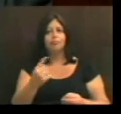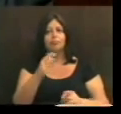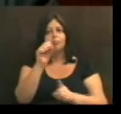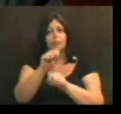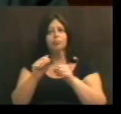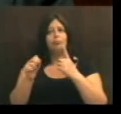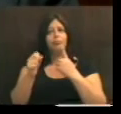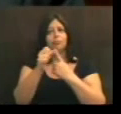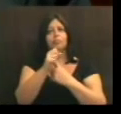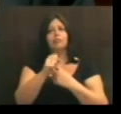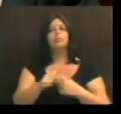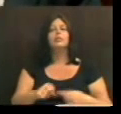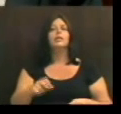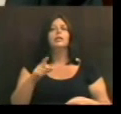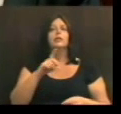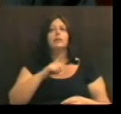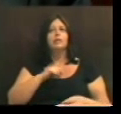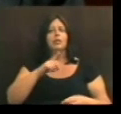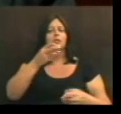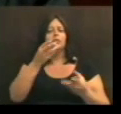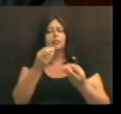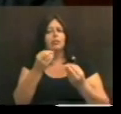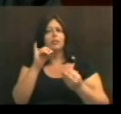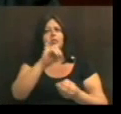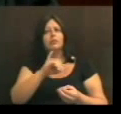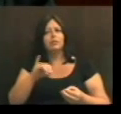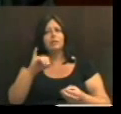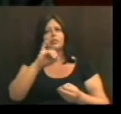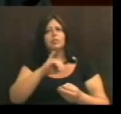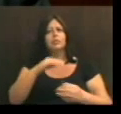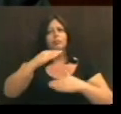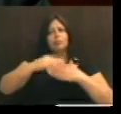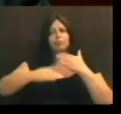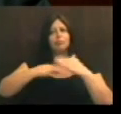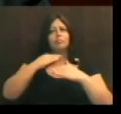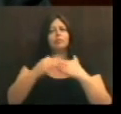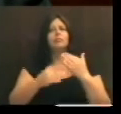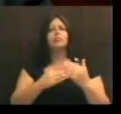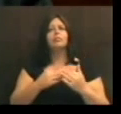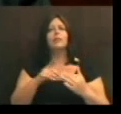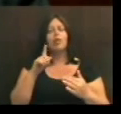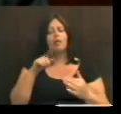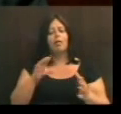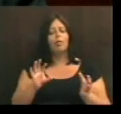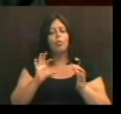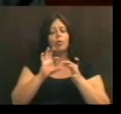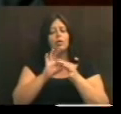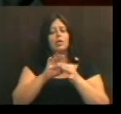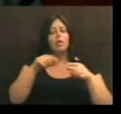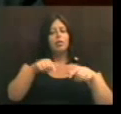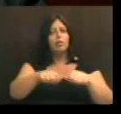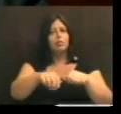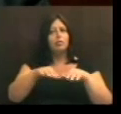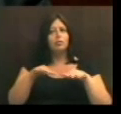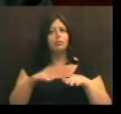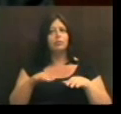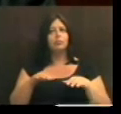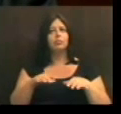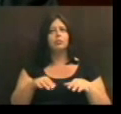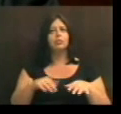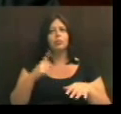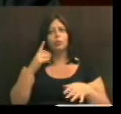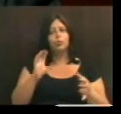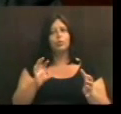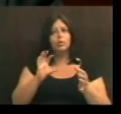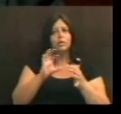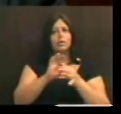ocupam lugares de tanta importância, de tanta relevância. Então, que seja uma união dessa casa, que haja uma união entre